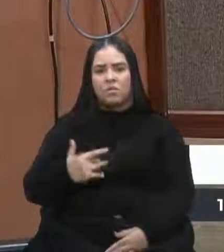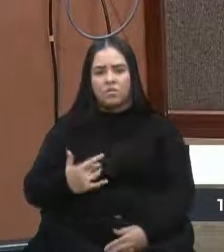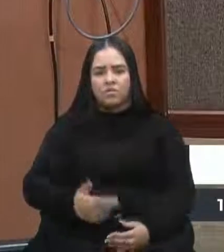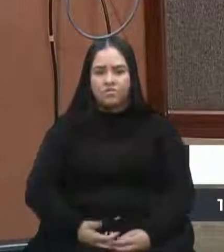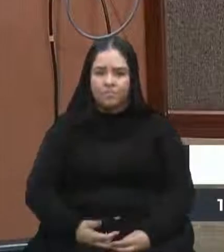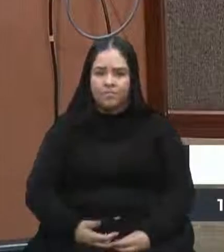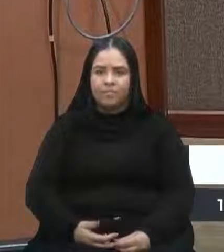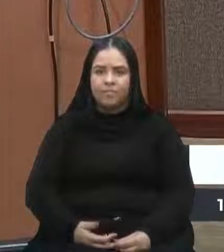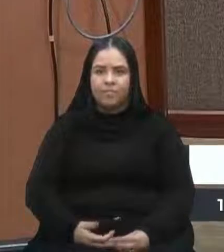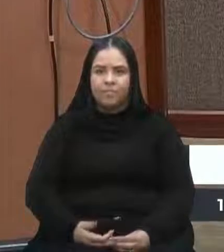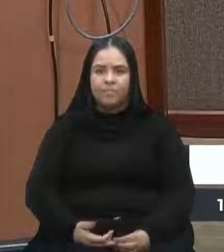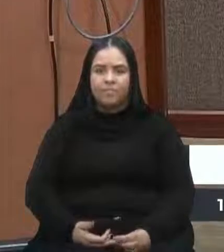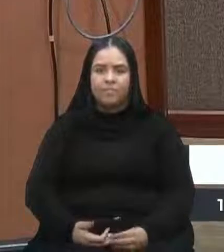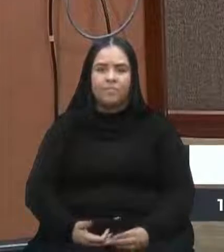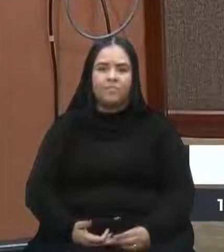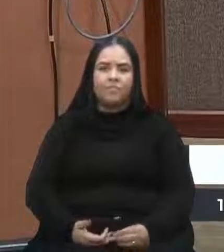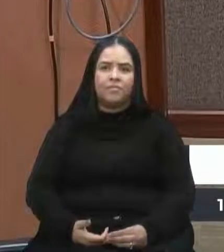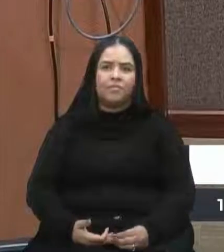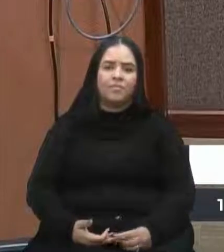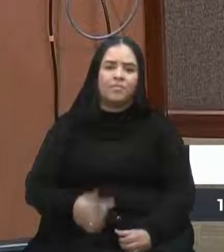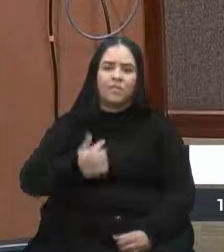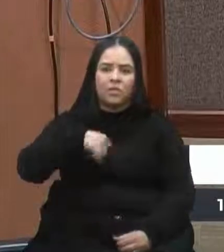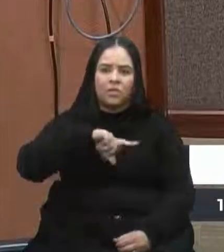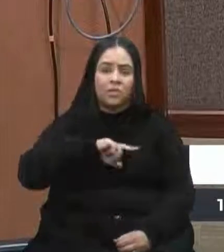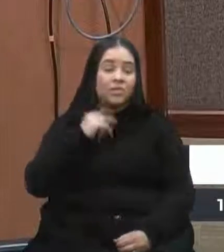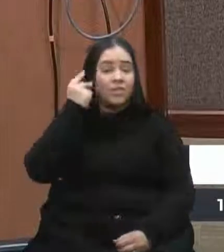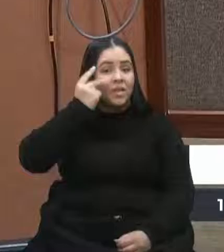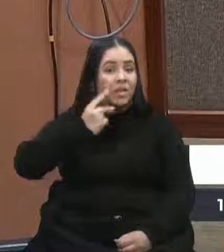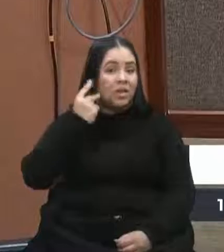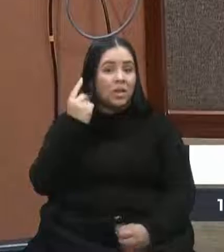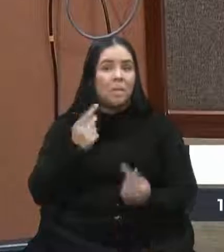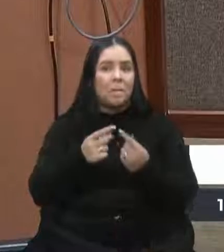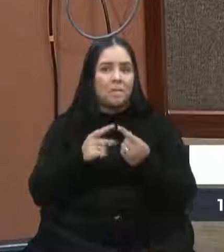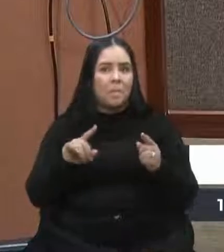bom, gente, assim, nós somos vereadores, mas nós não somos também, né,